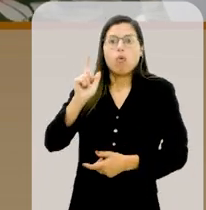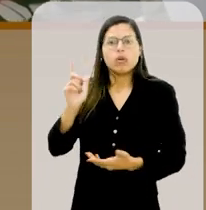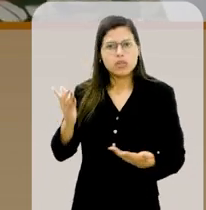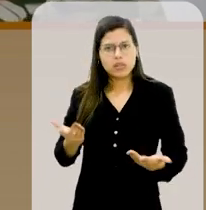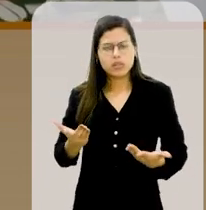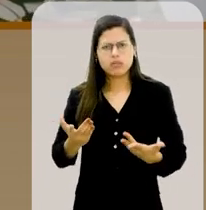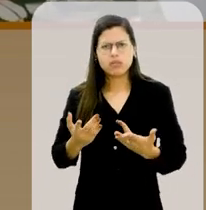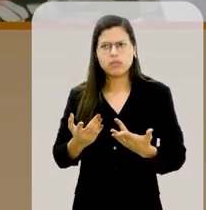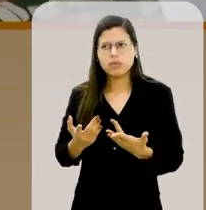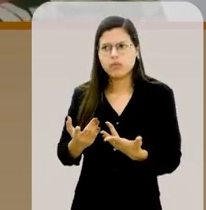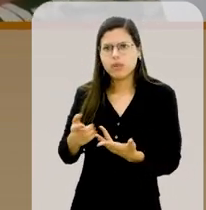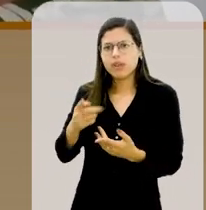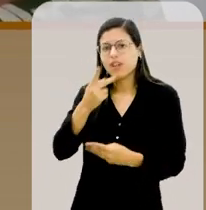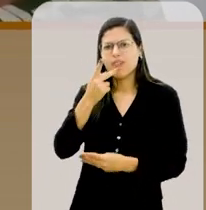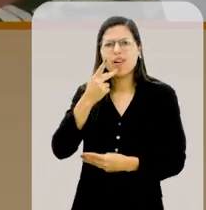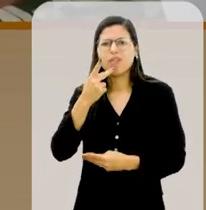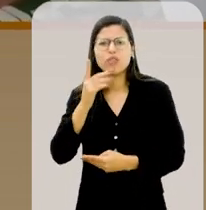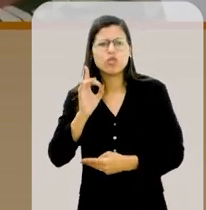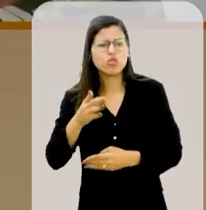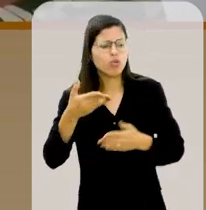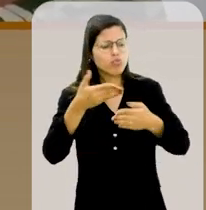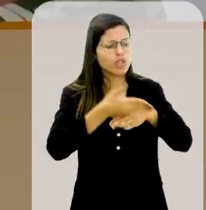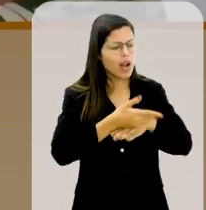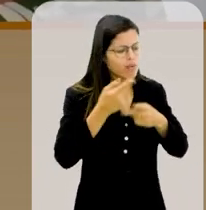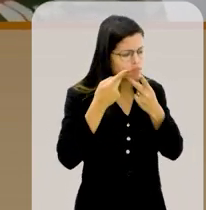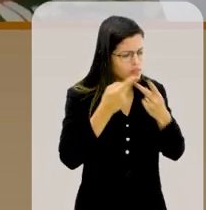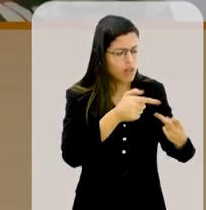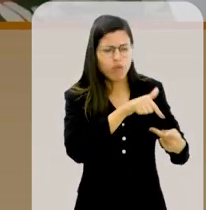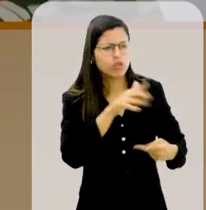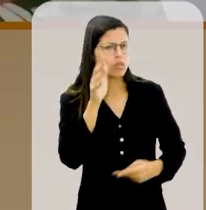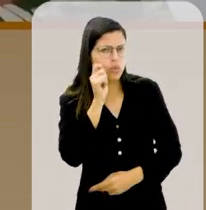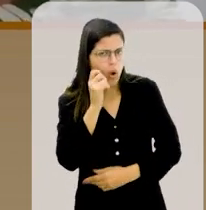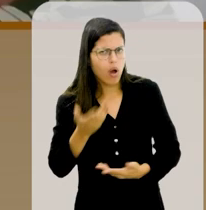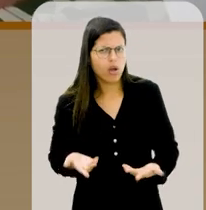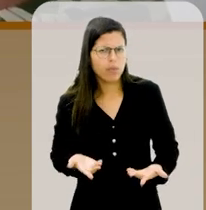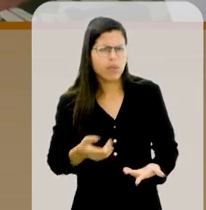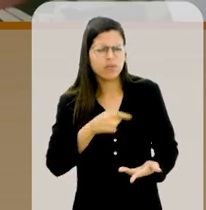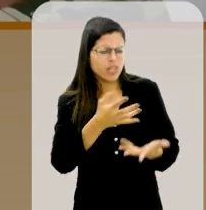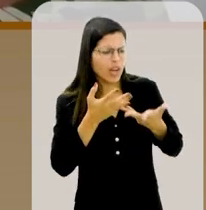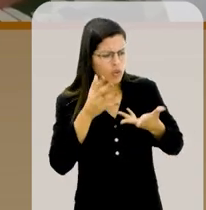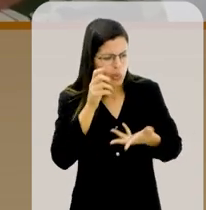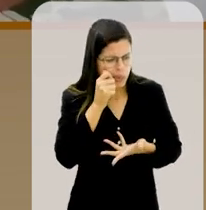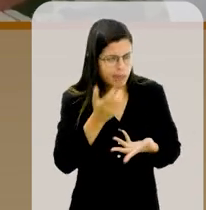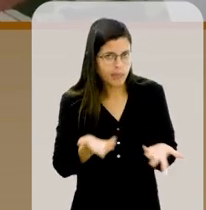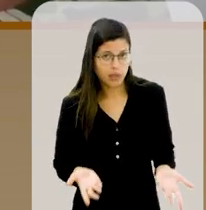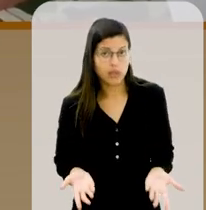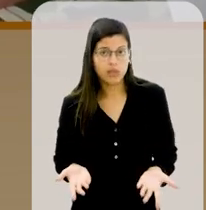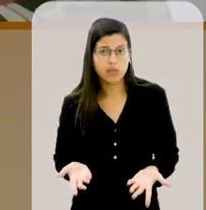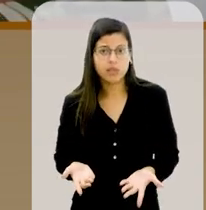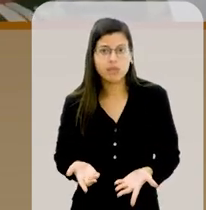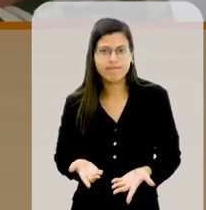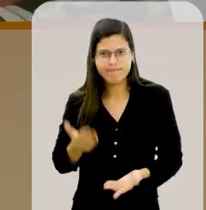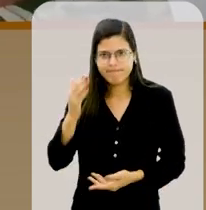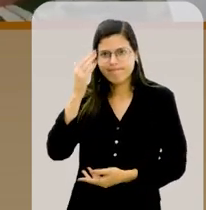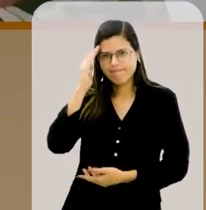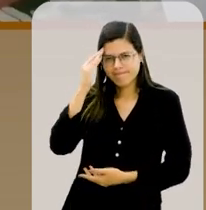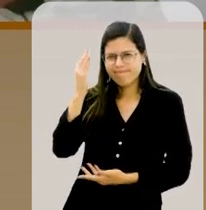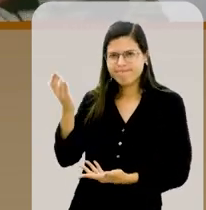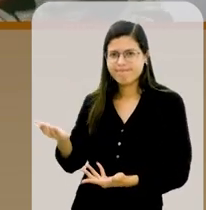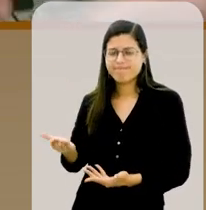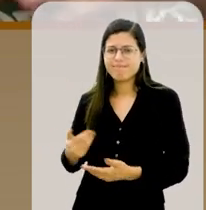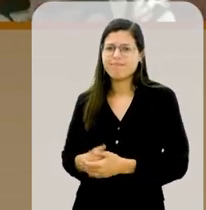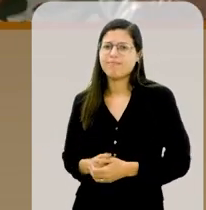foi só eu chegar para você querer dormir? Foi só eu chegar para você inventar de dormir? Entendeu?